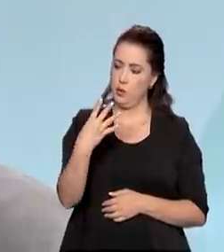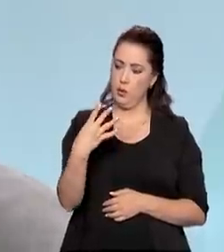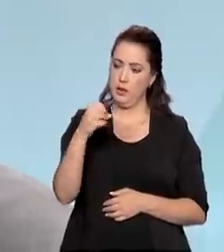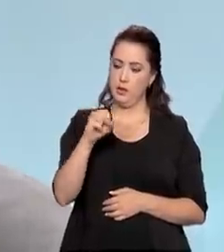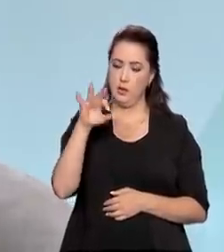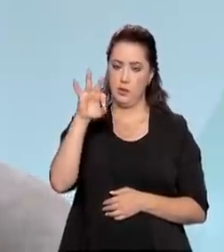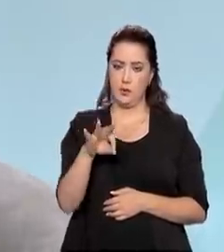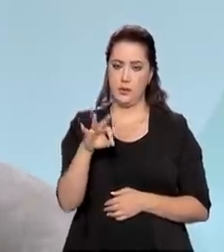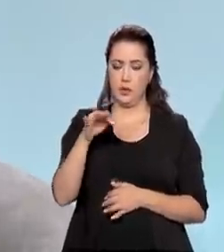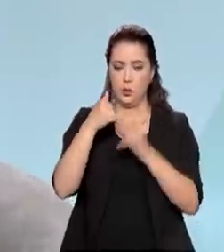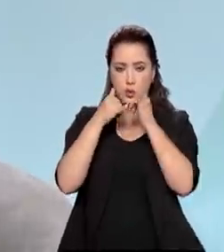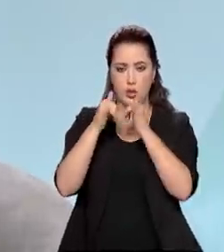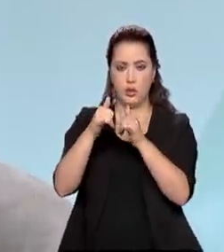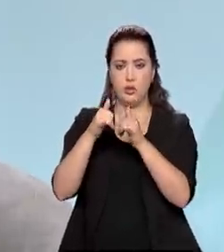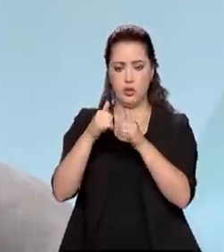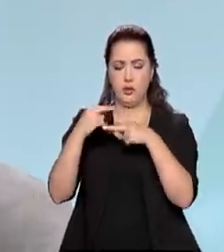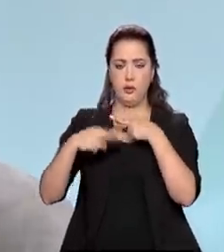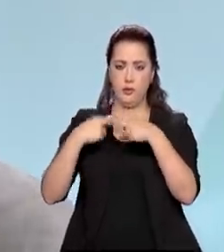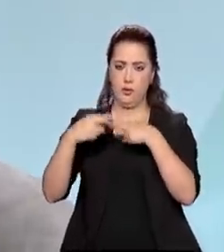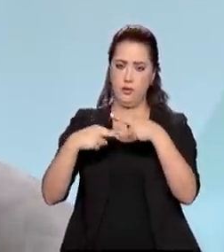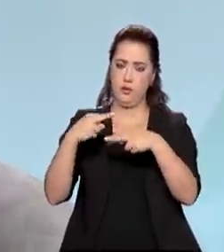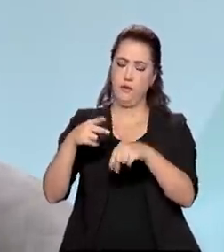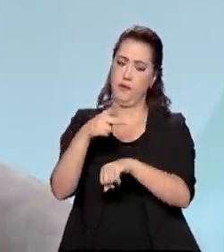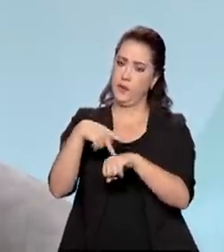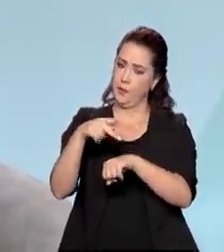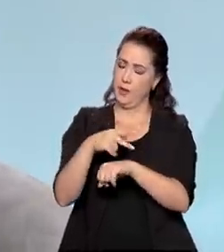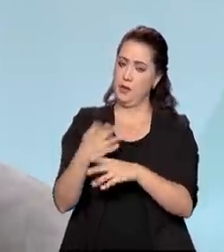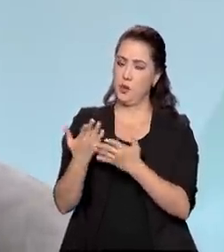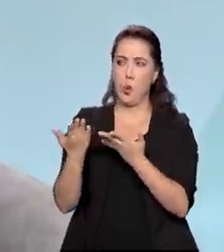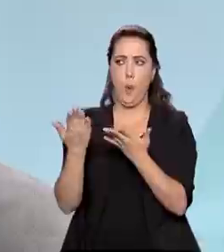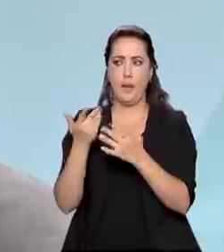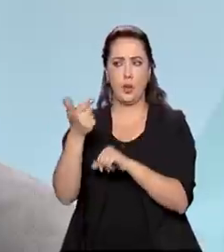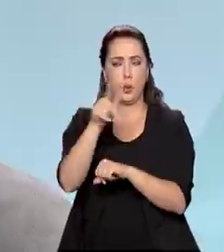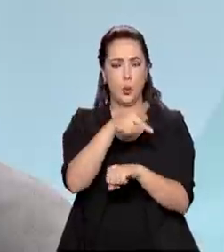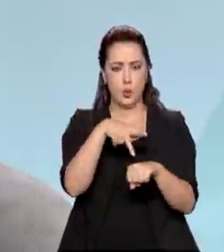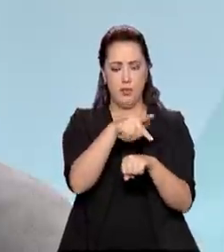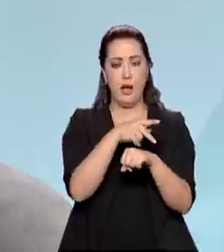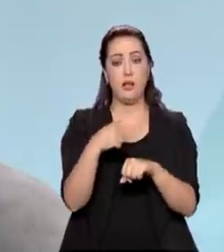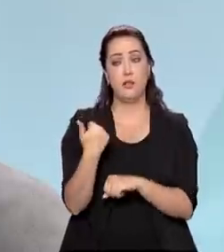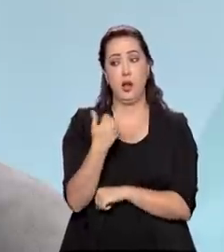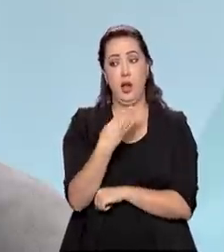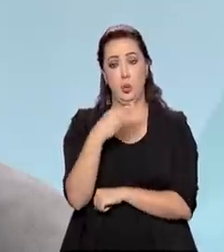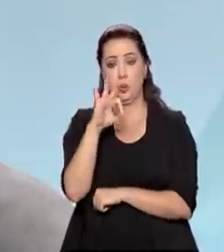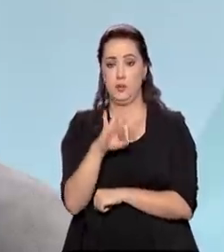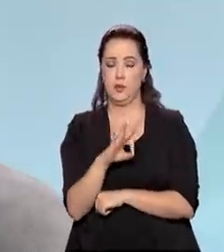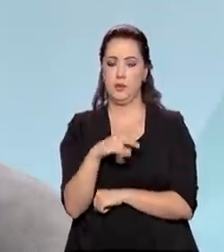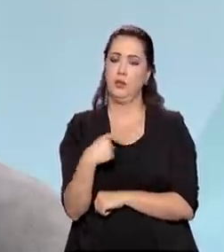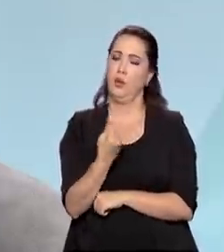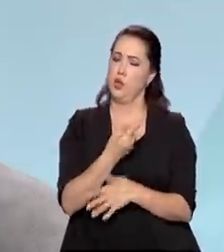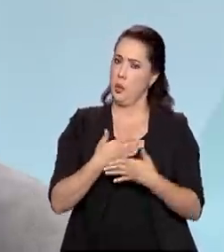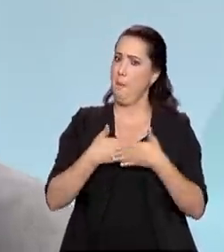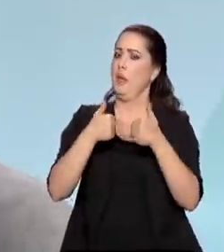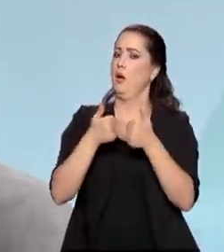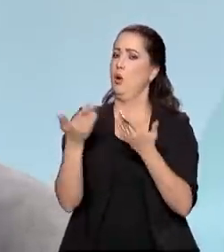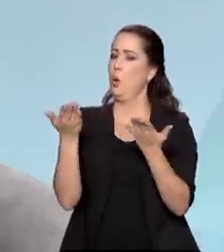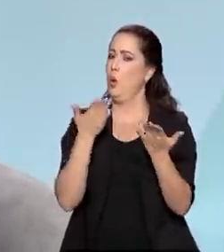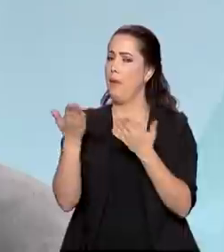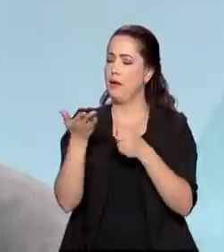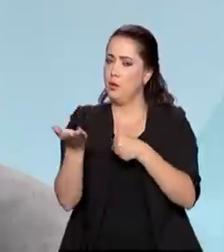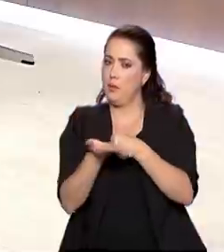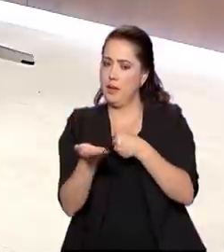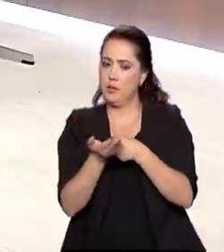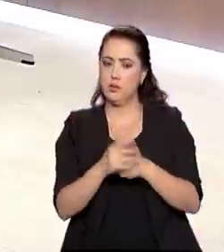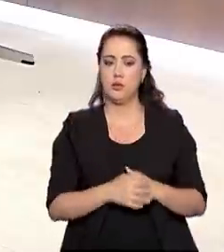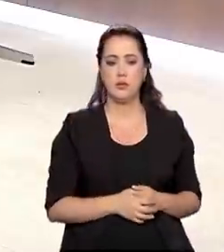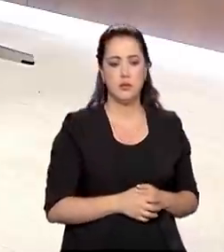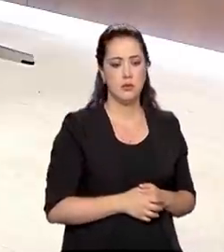nossa matriz, enquanto que mundo é 14%. Então, a gente já está bem melhor do que a média mundial. A